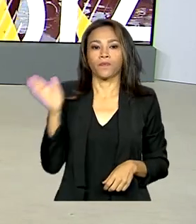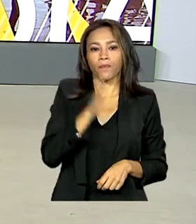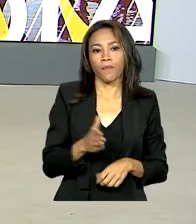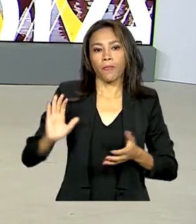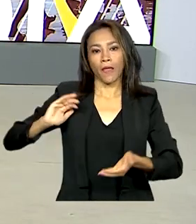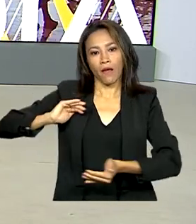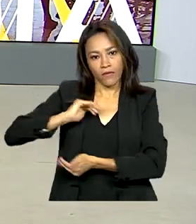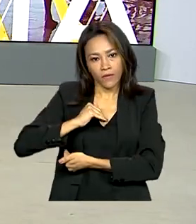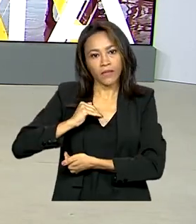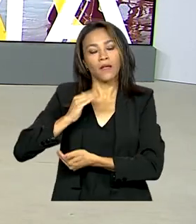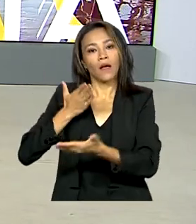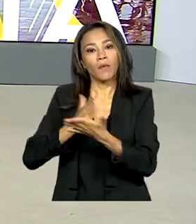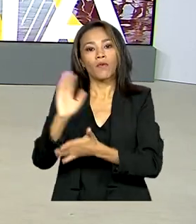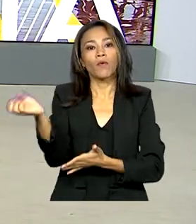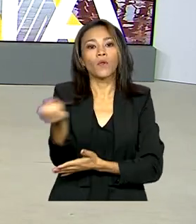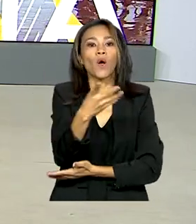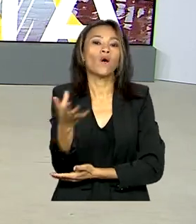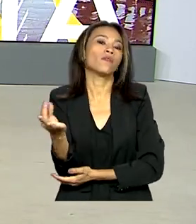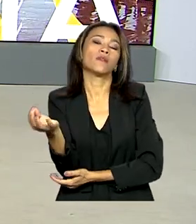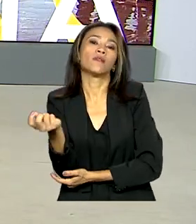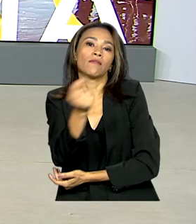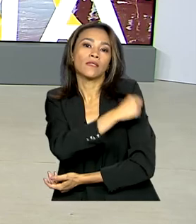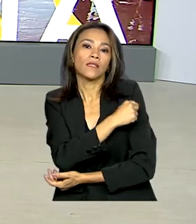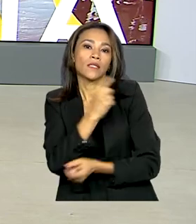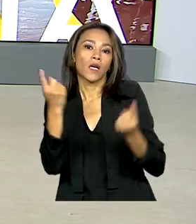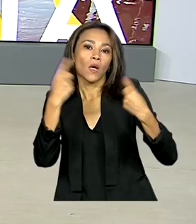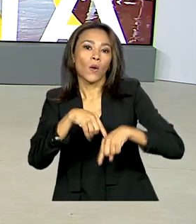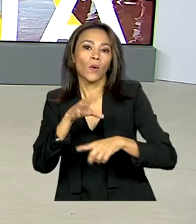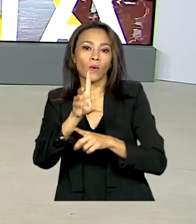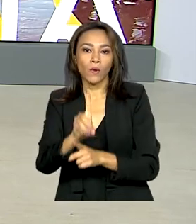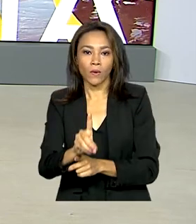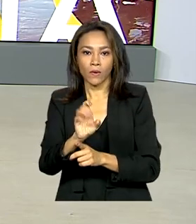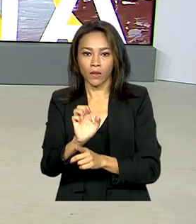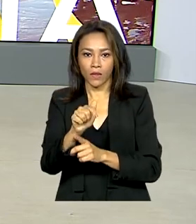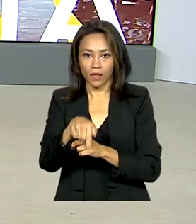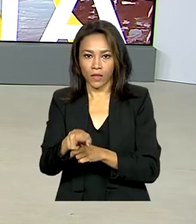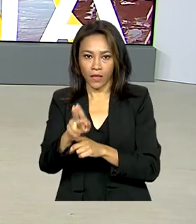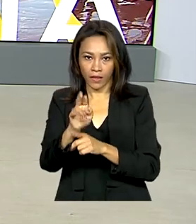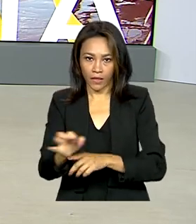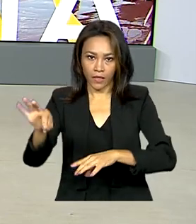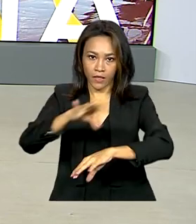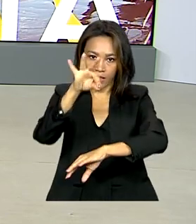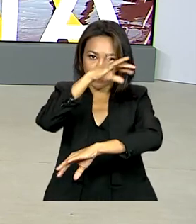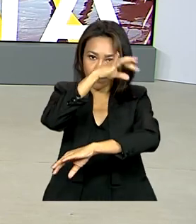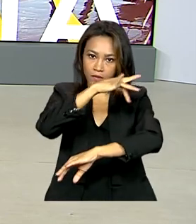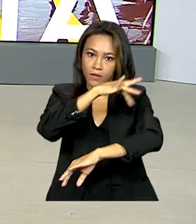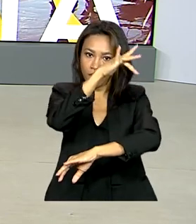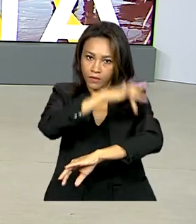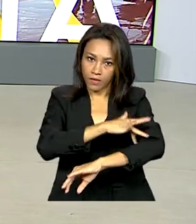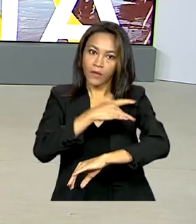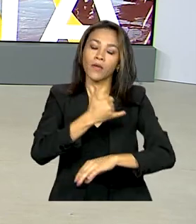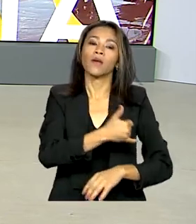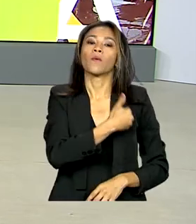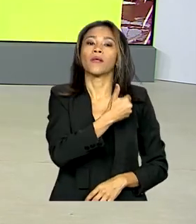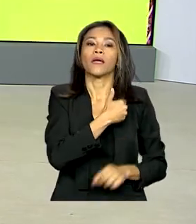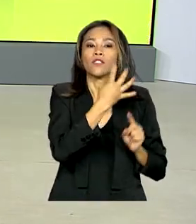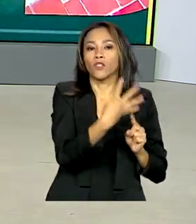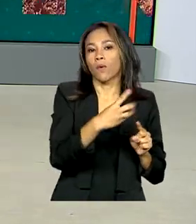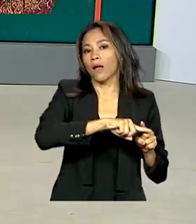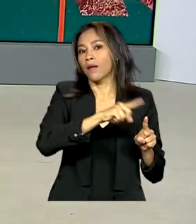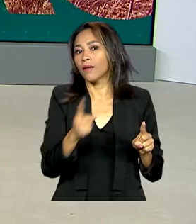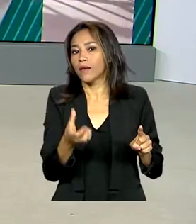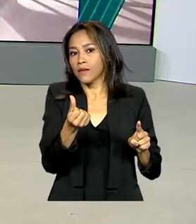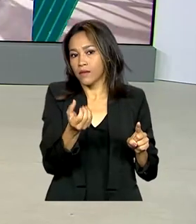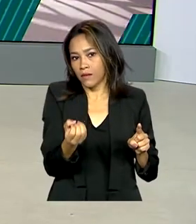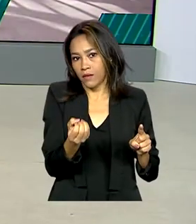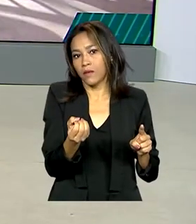vacina contra a dengue. O imunizante, produzido pela empresa Taqueda Pharma, é indicado para quem tem entre 4 e 60 anos e tem eficácia de